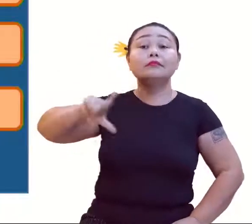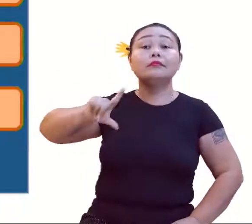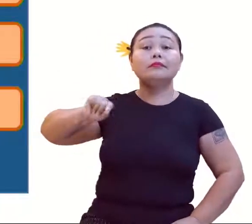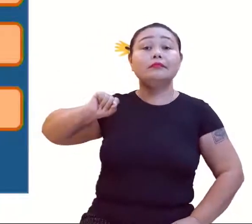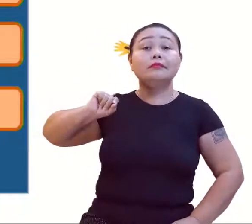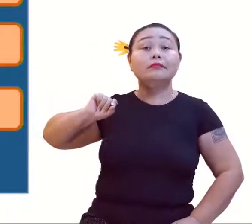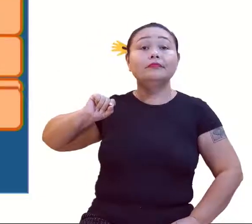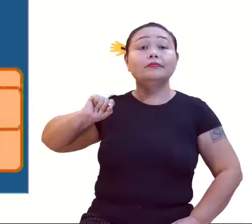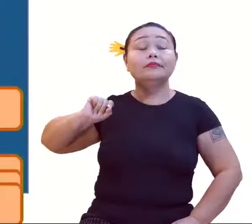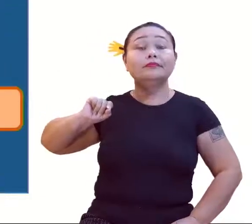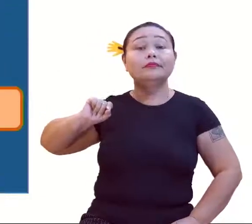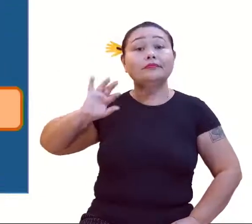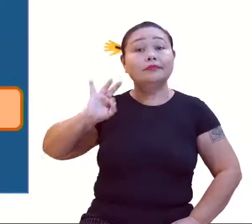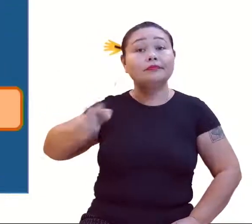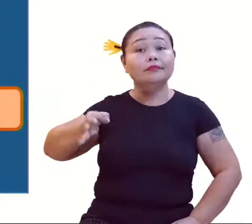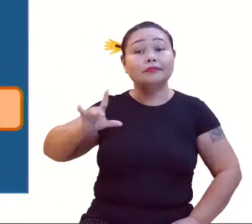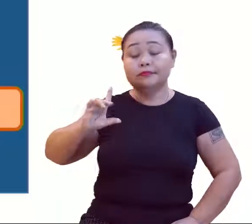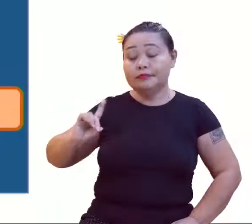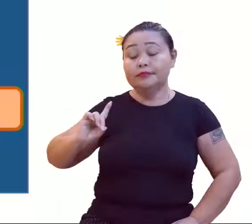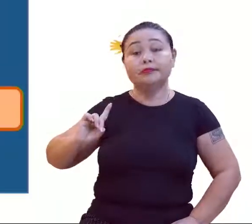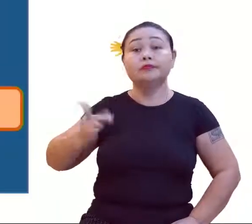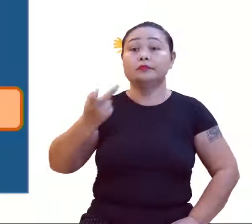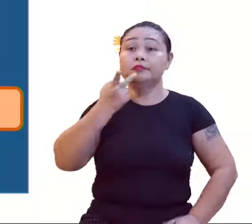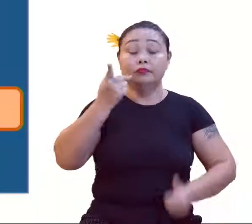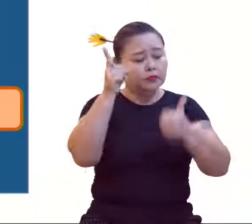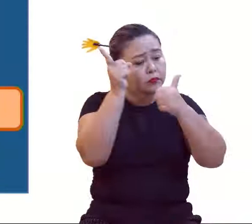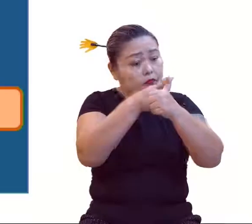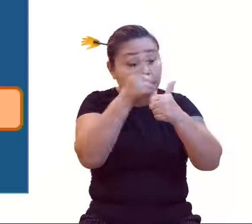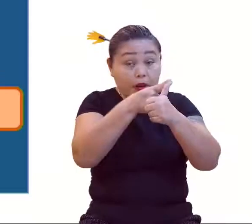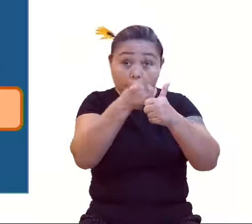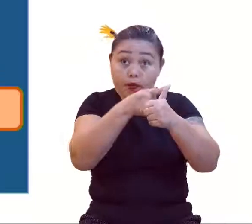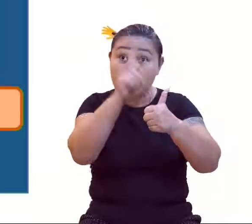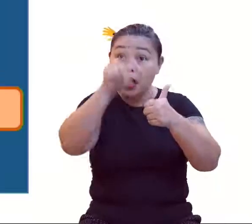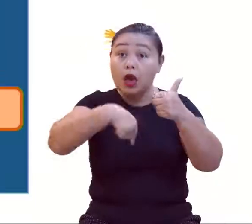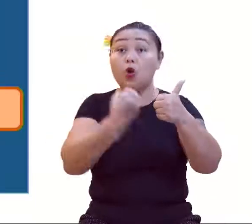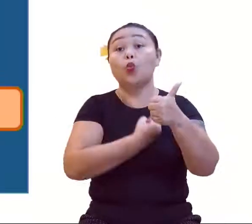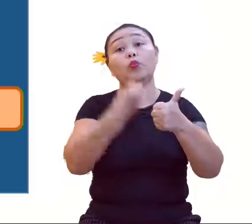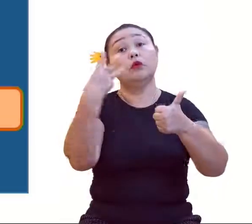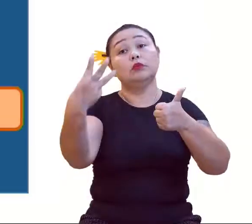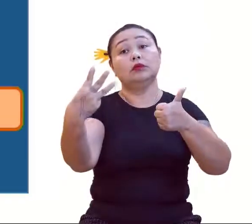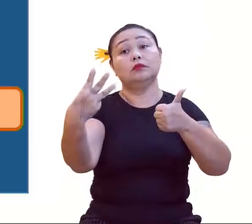correta é a D, onde diz que o primeiro termo é o... 3.